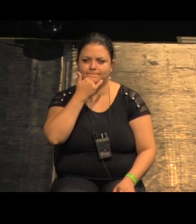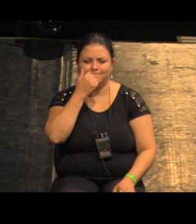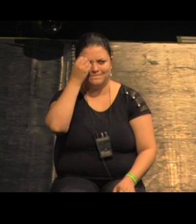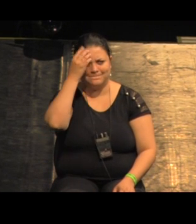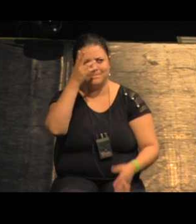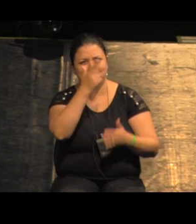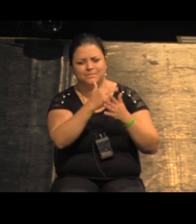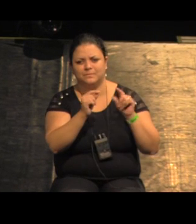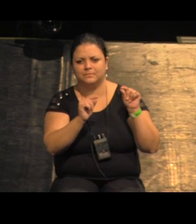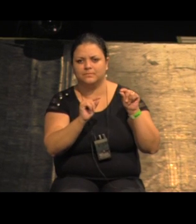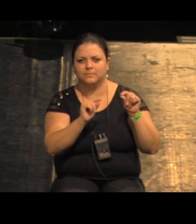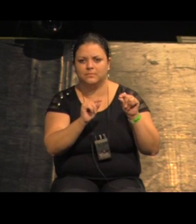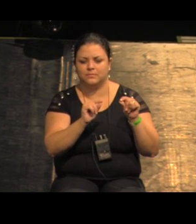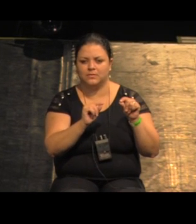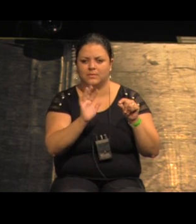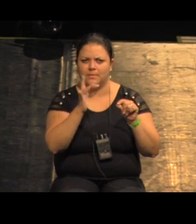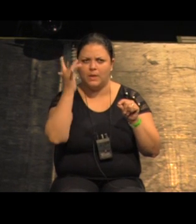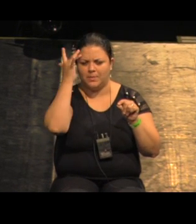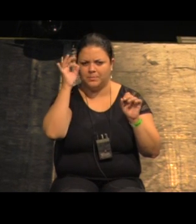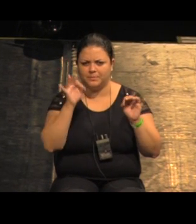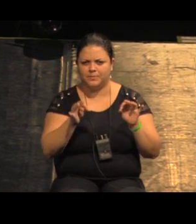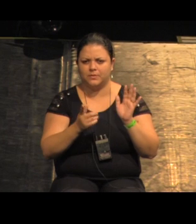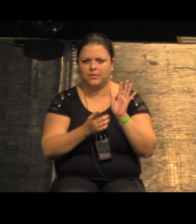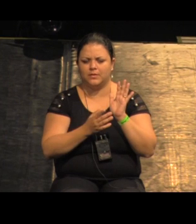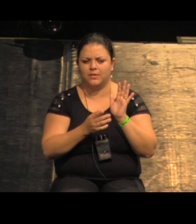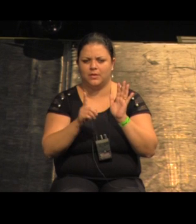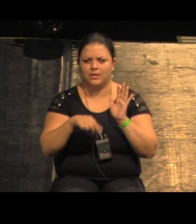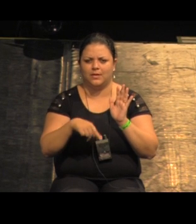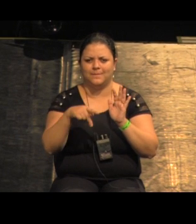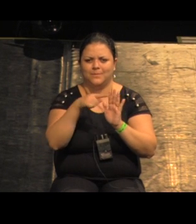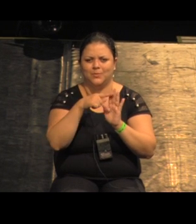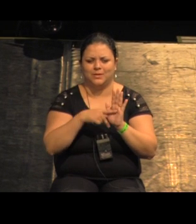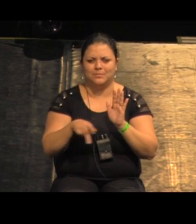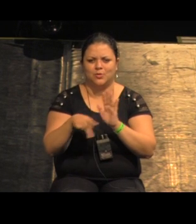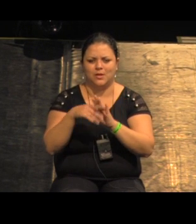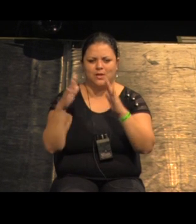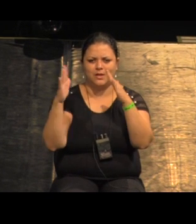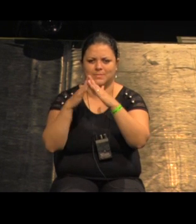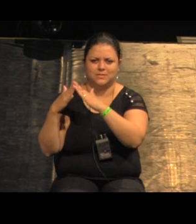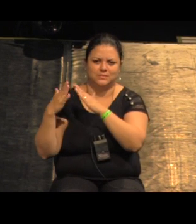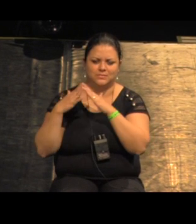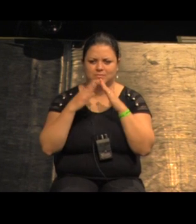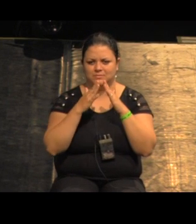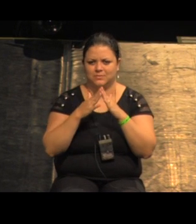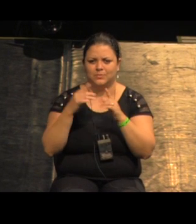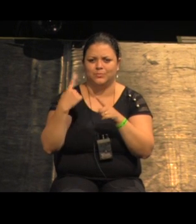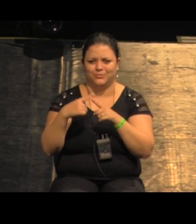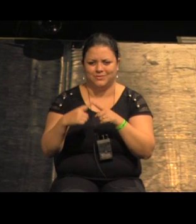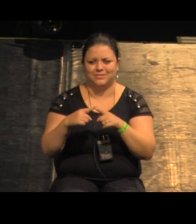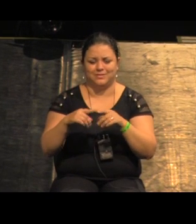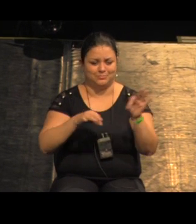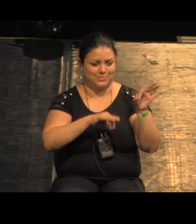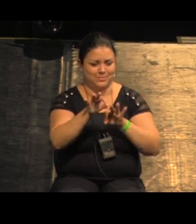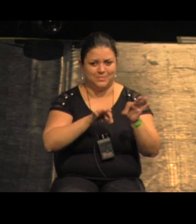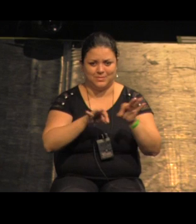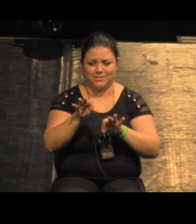exatamente mas eu acho que fazia parte de um programa de habitação principalmente porque a gente ia desalojar alguns moradores